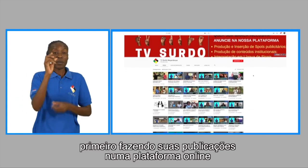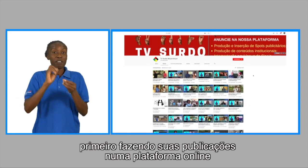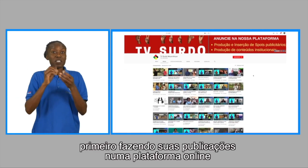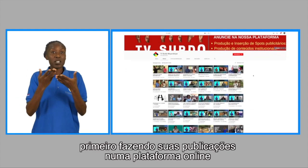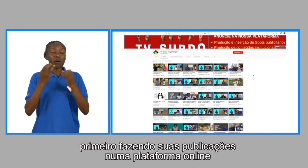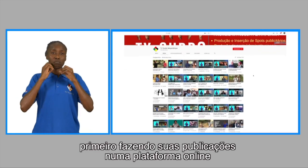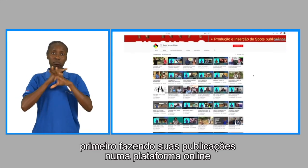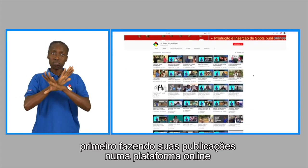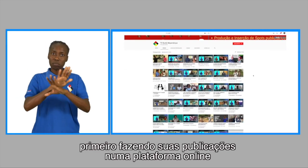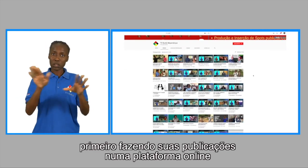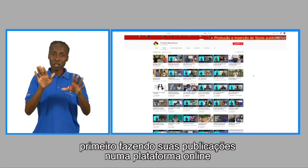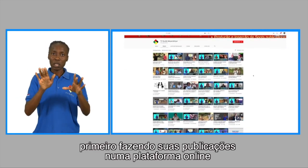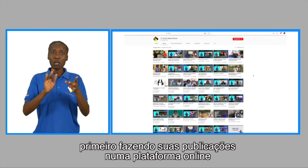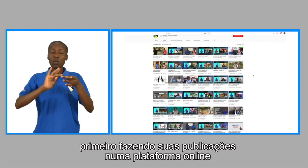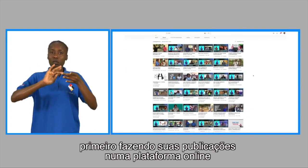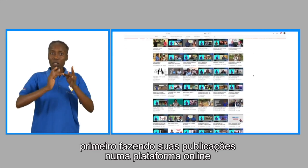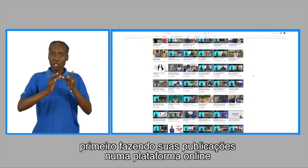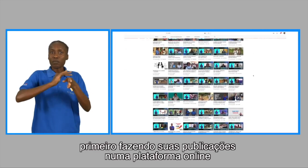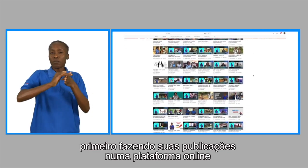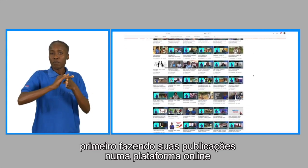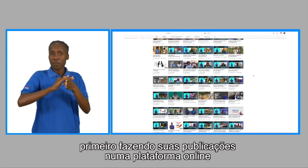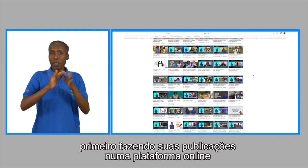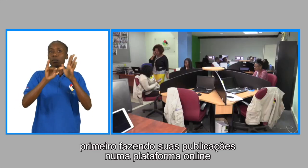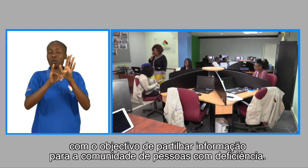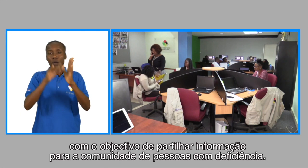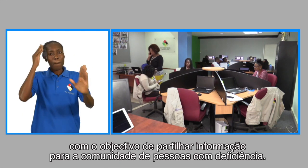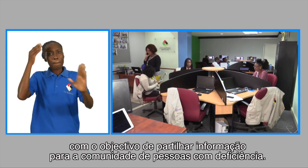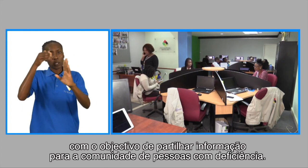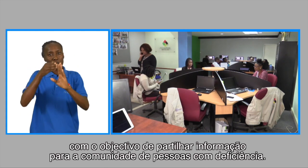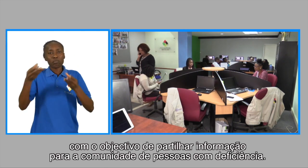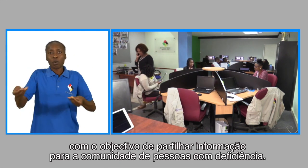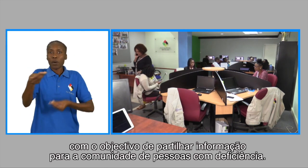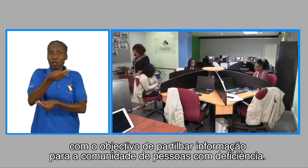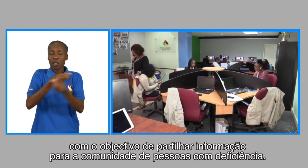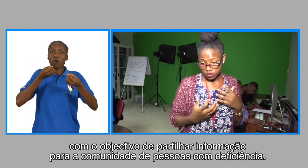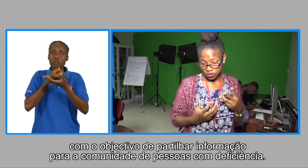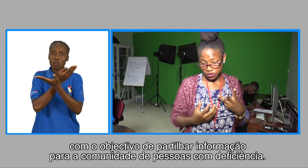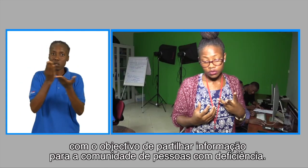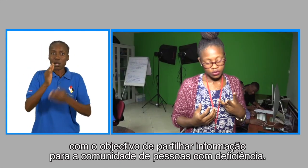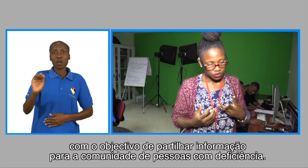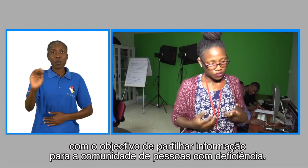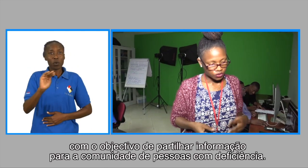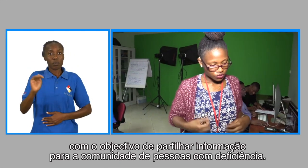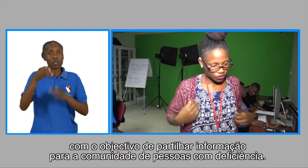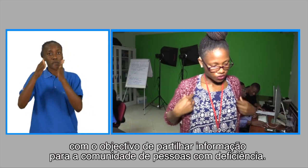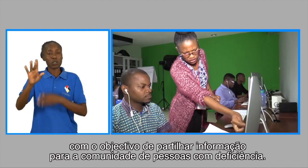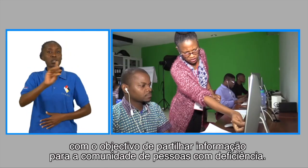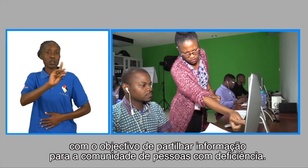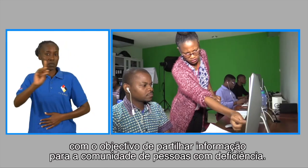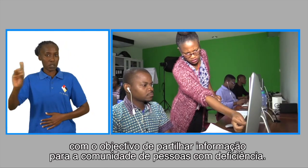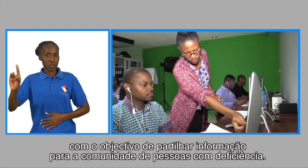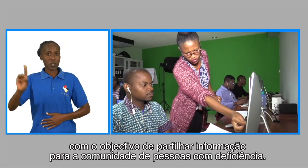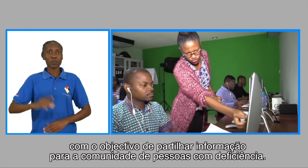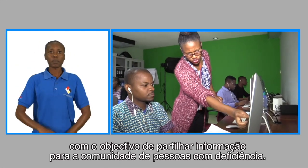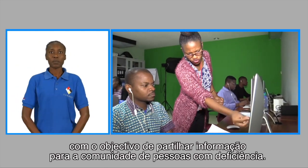primeiro fazendo suas publicações numa plataforma online com o objetivo de partilhar informação para a comunidade de